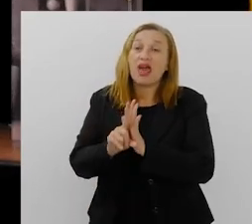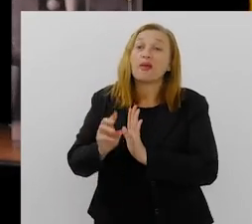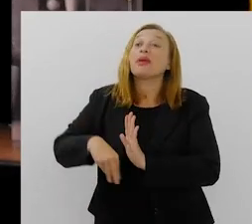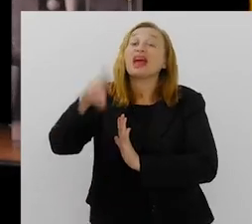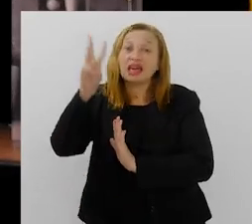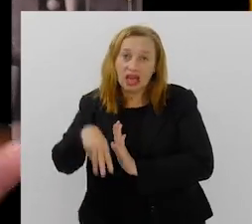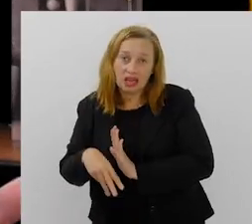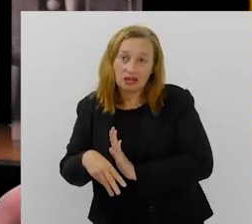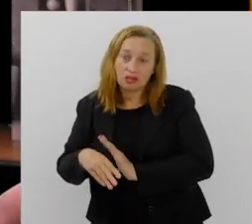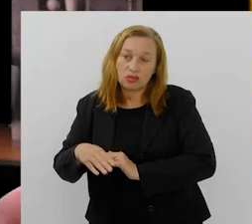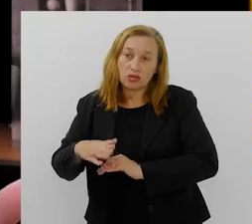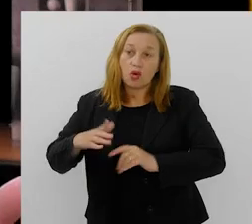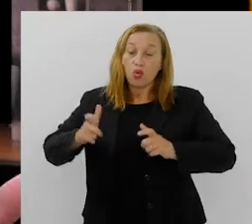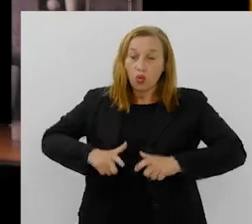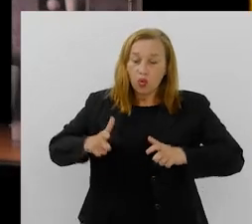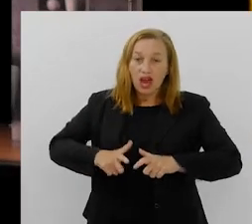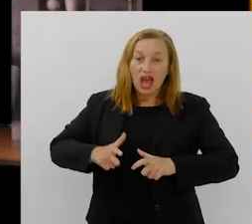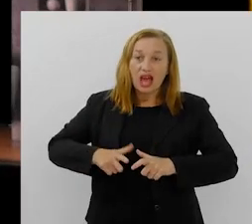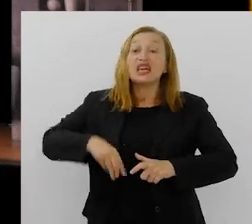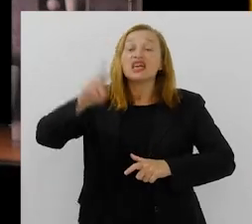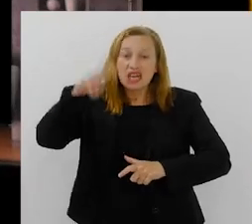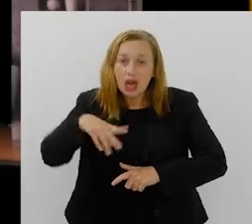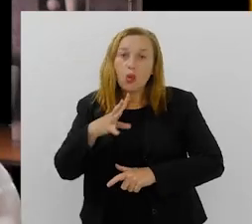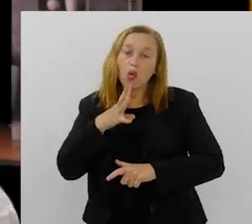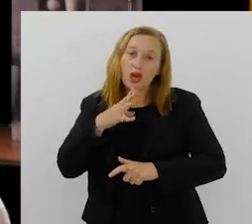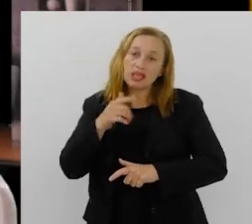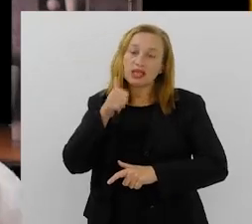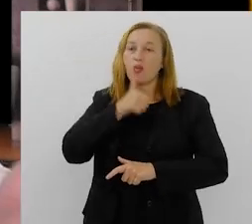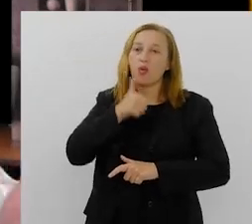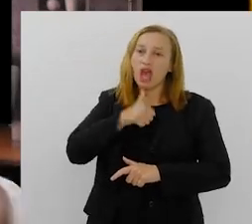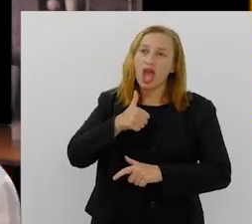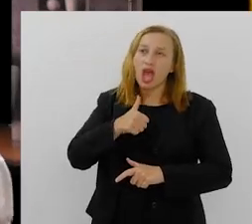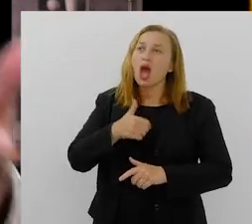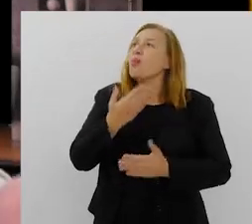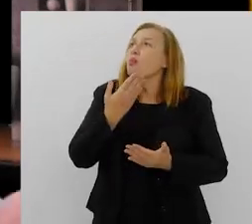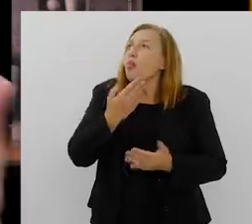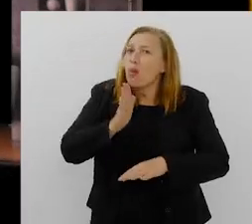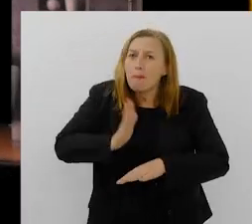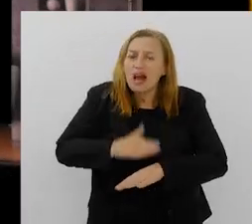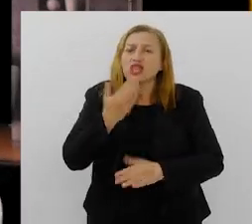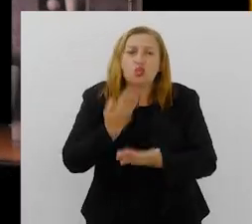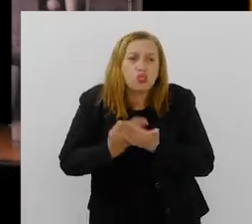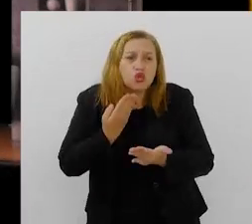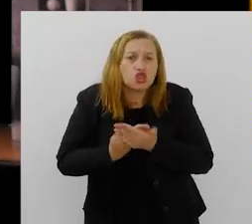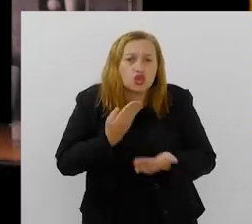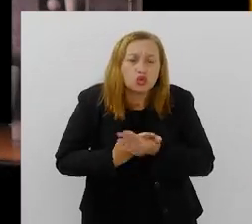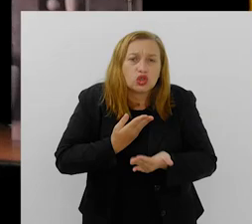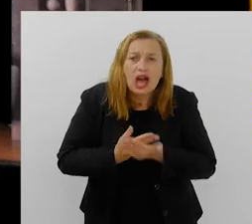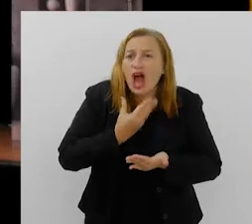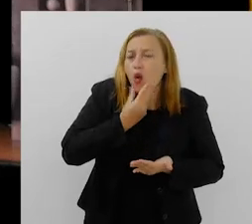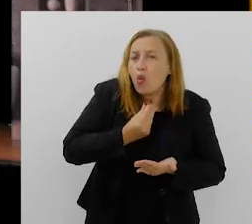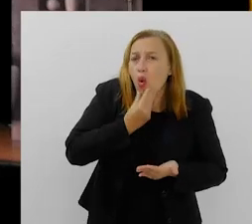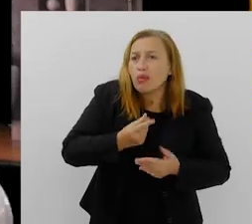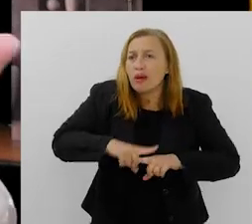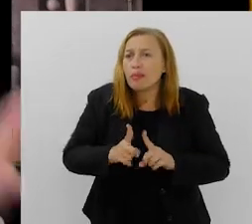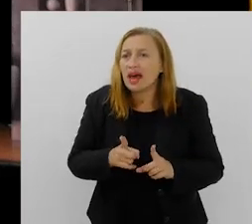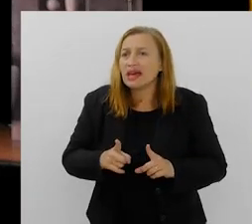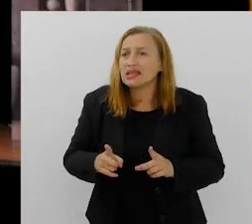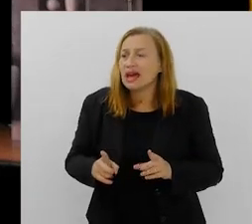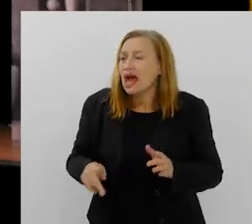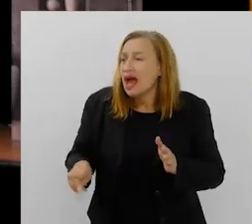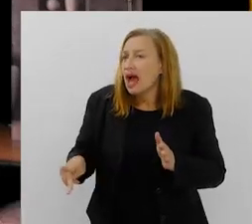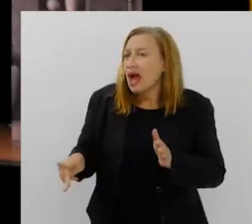sabe do lugar da mulher é a mulher, não é o homem. Por mais que a gente possa estudar, pesquisar, essa relação do feminino não me